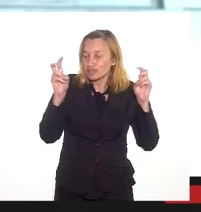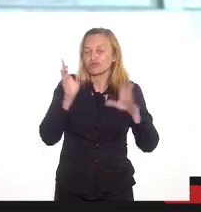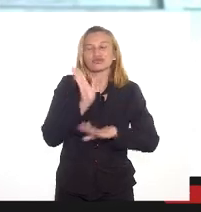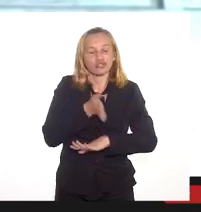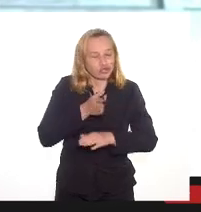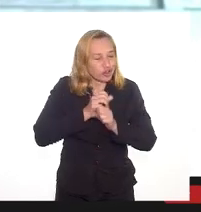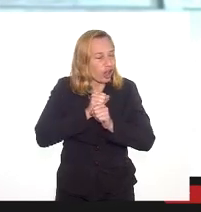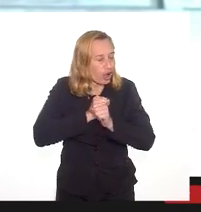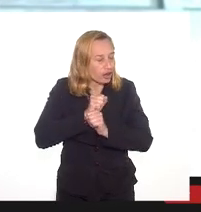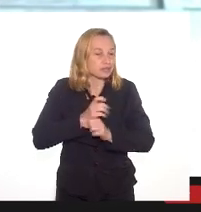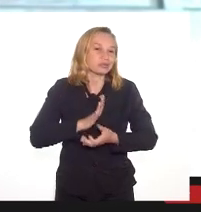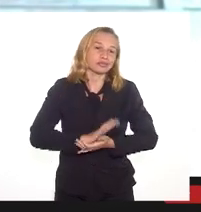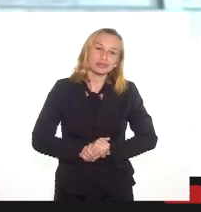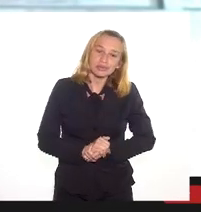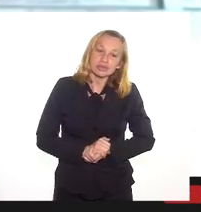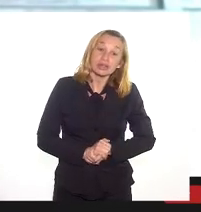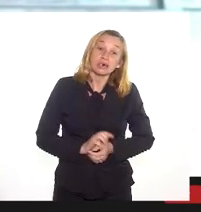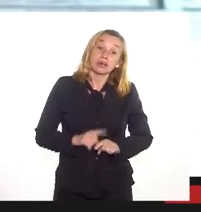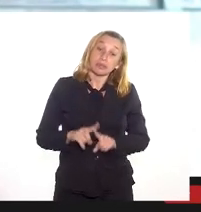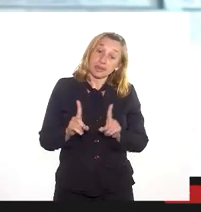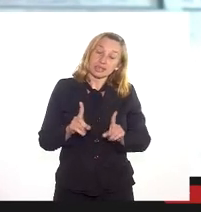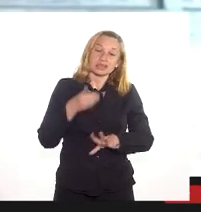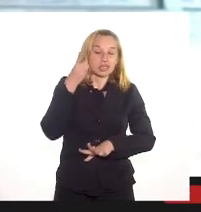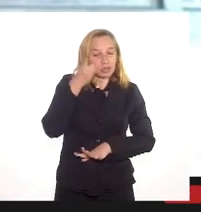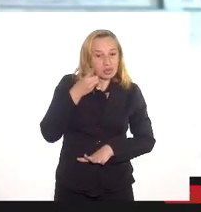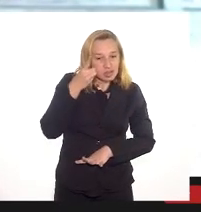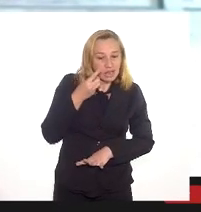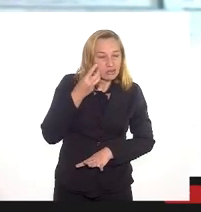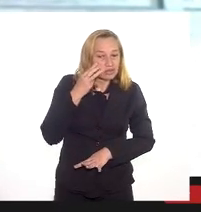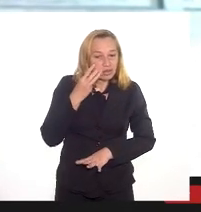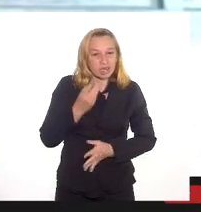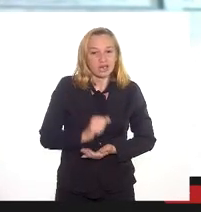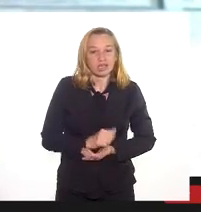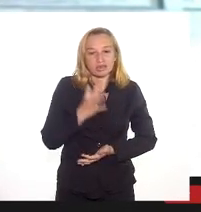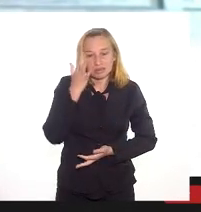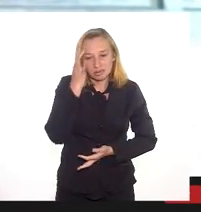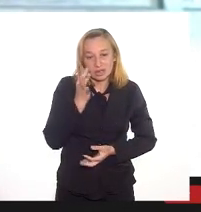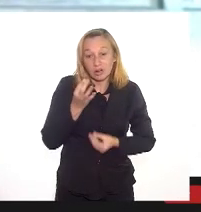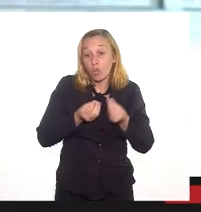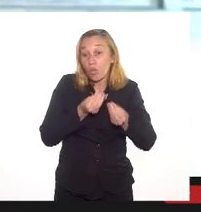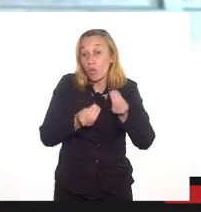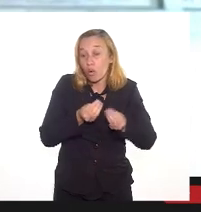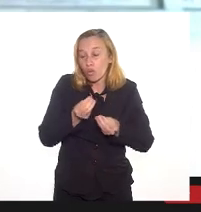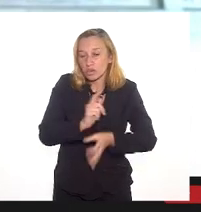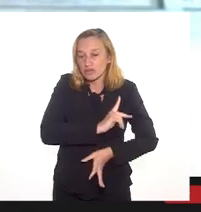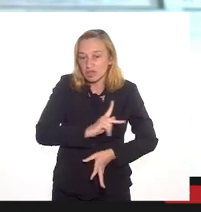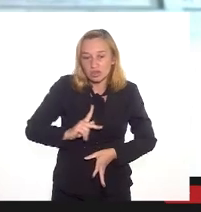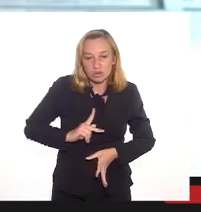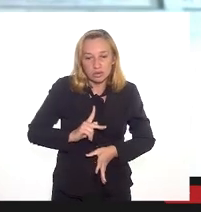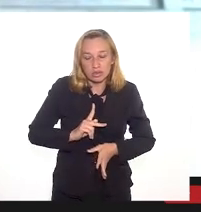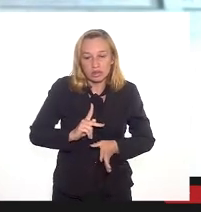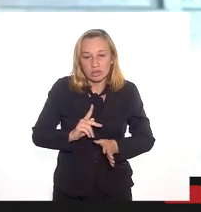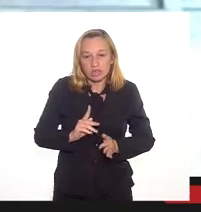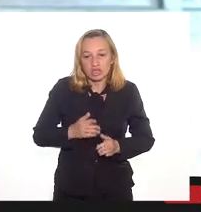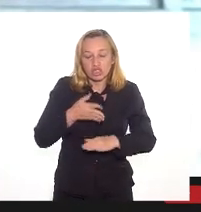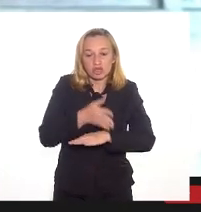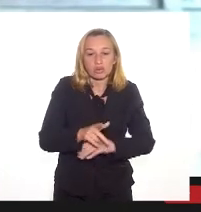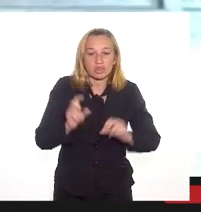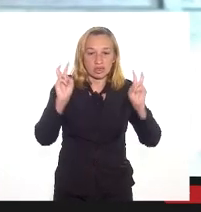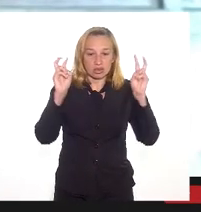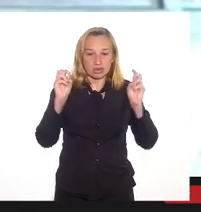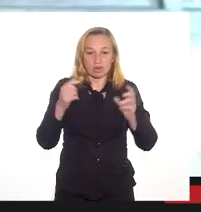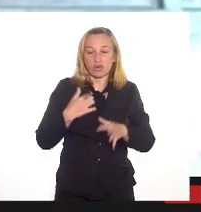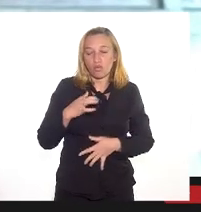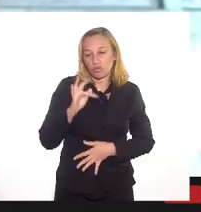há algum tempo, mas, deputado Valdeck, ainda não sabe como a defensoria chegou até essa questão, então, vou